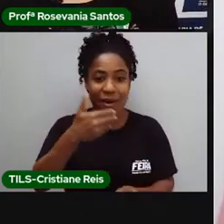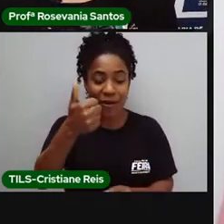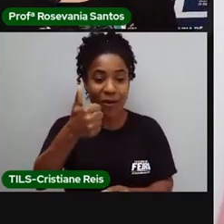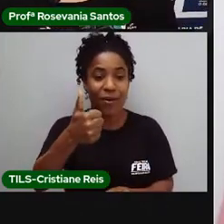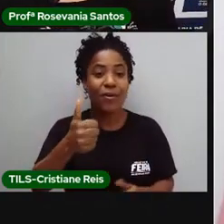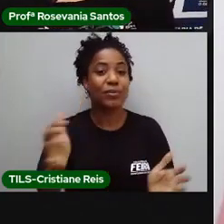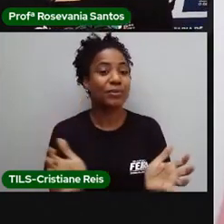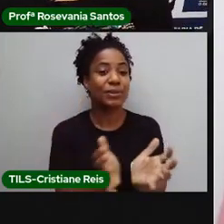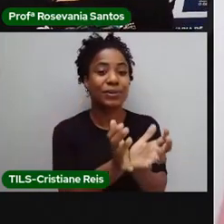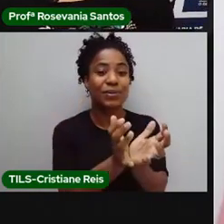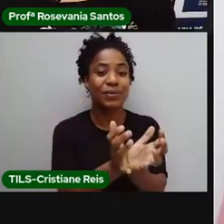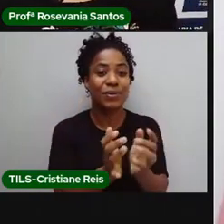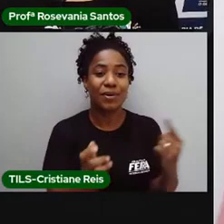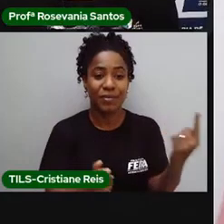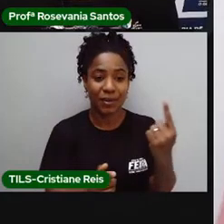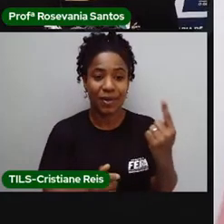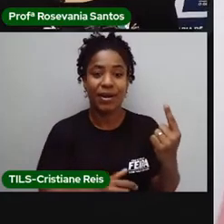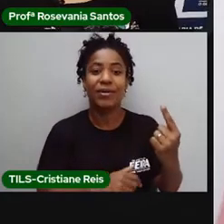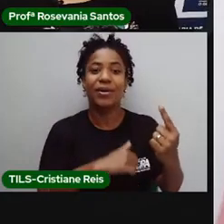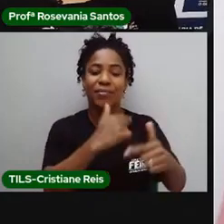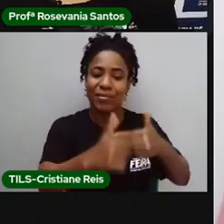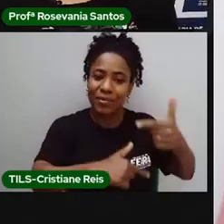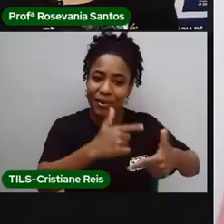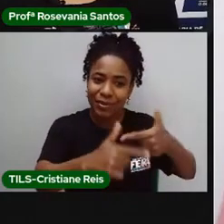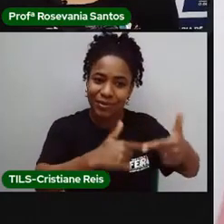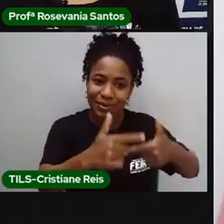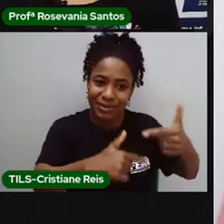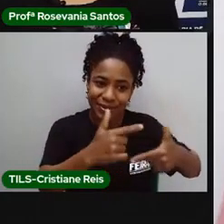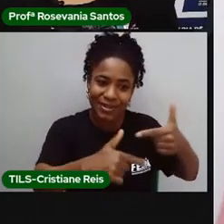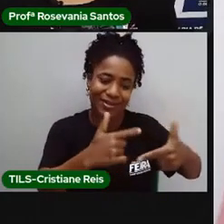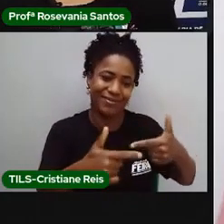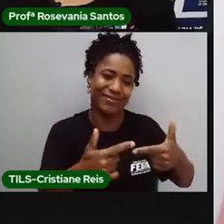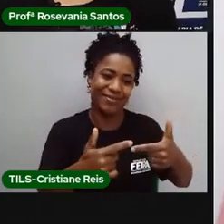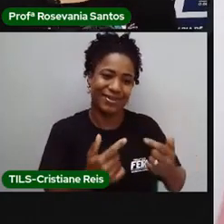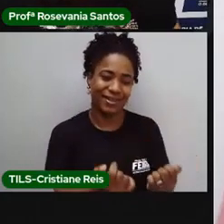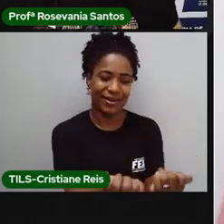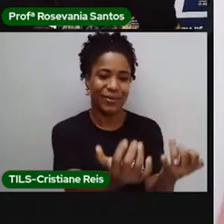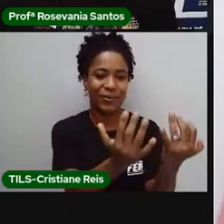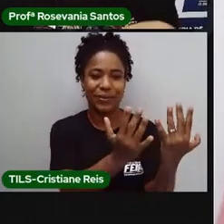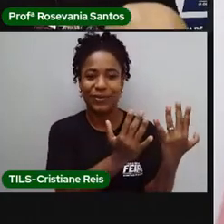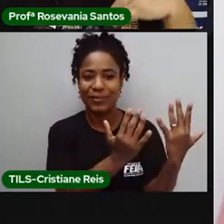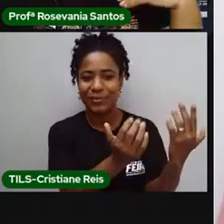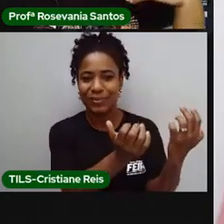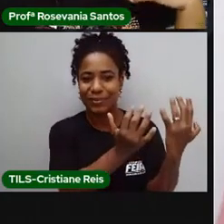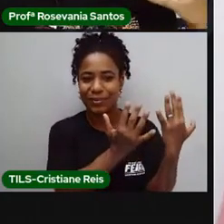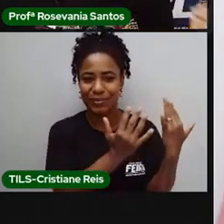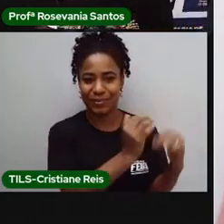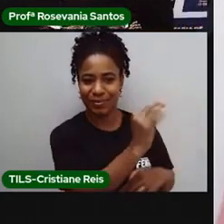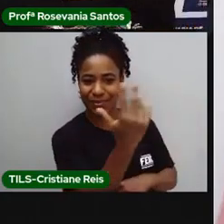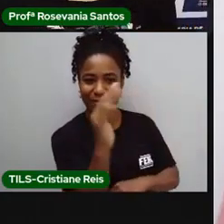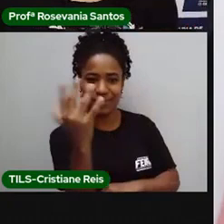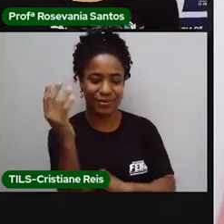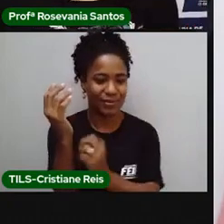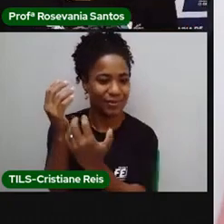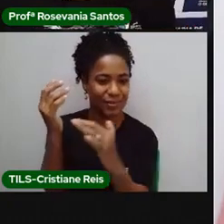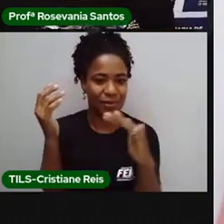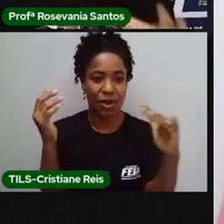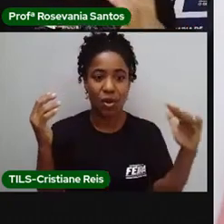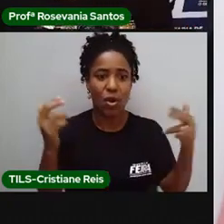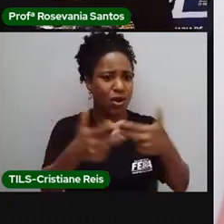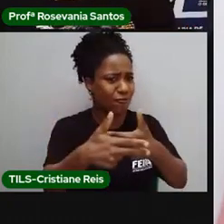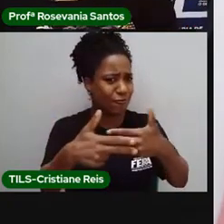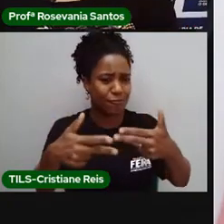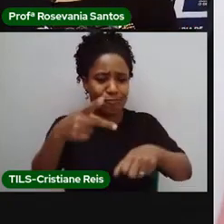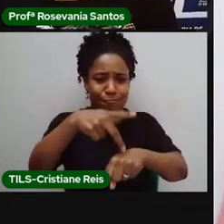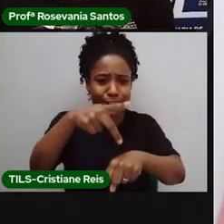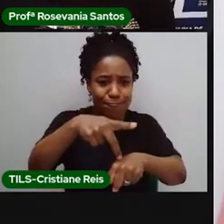setor primário está relacionado à produção através da exploração de recursos da natureza. Então, aqueles recursos da natureza, ela